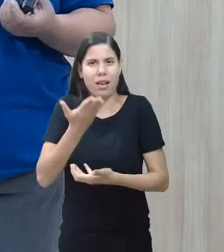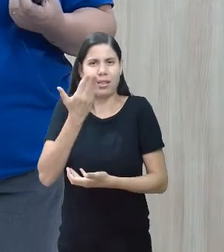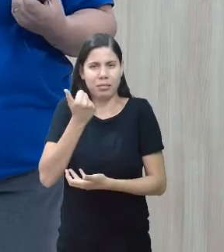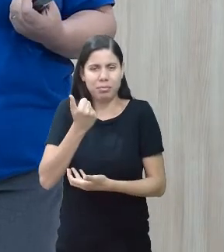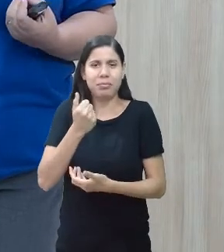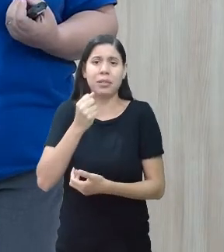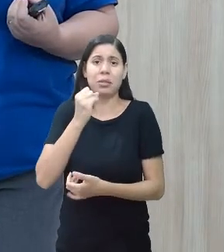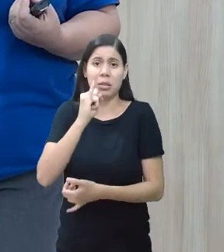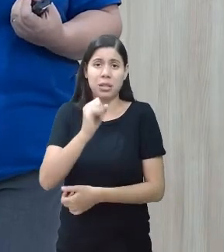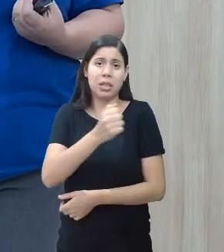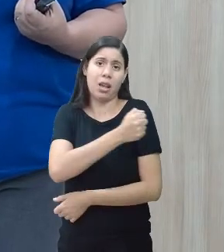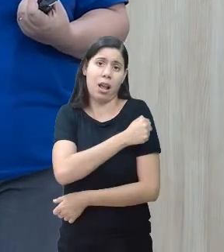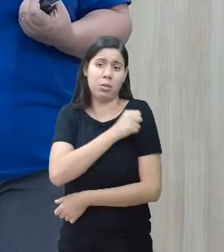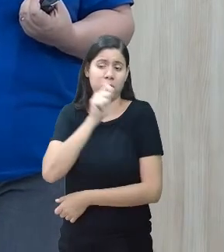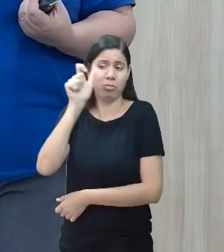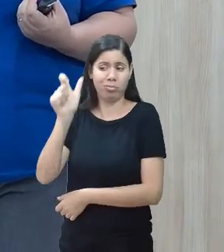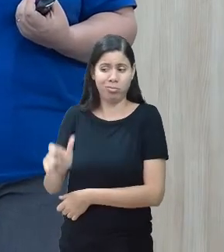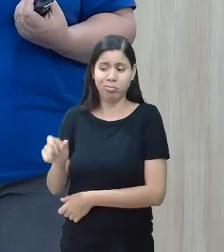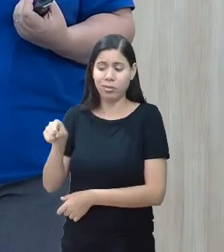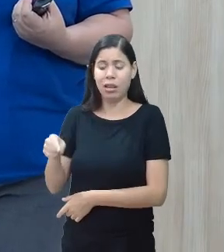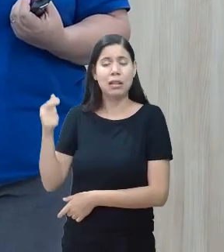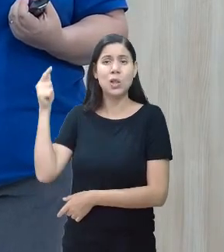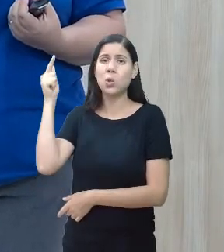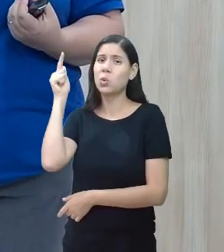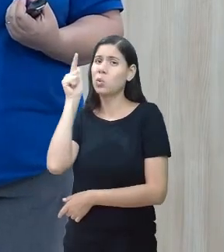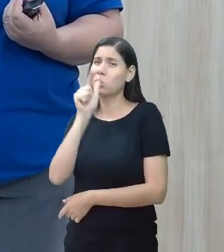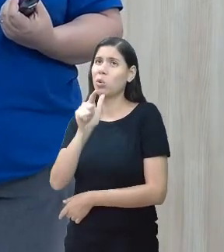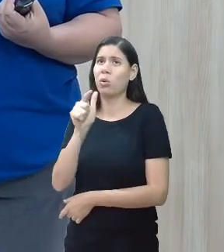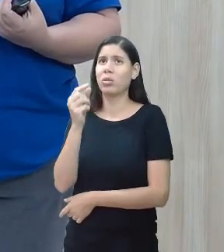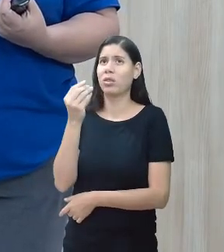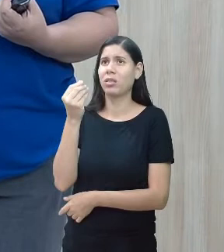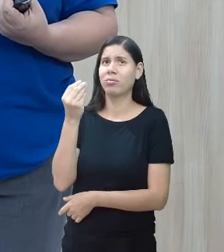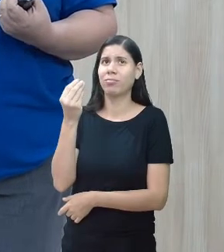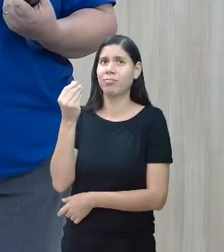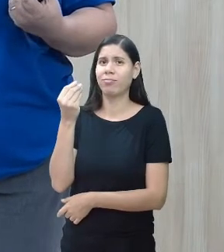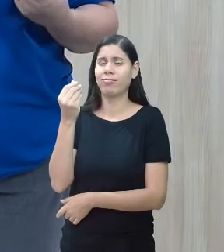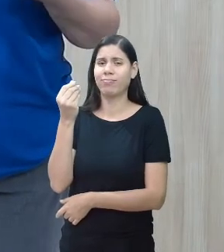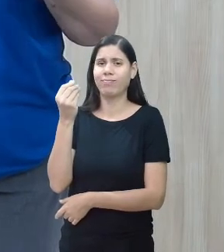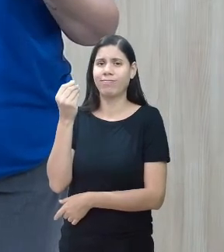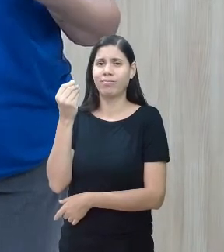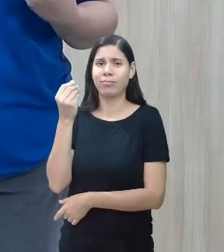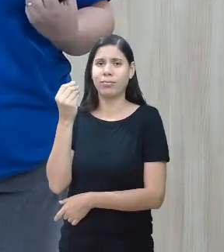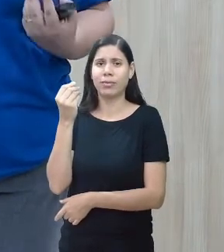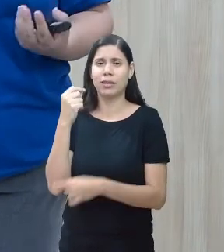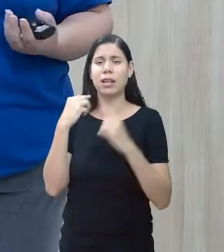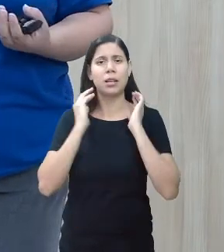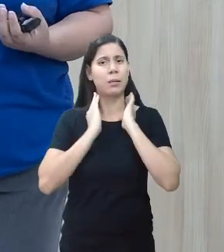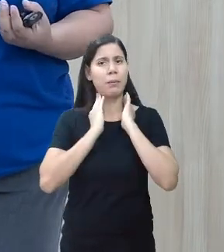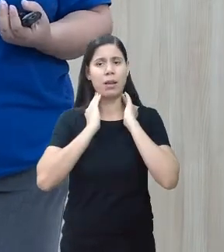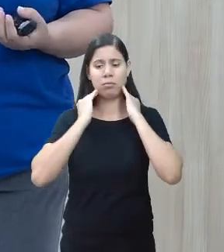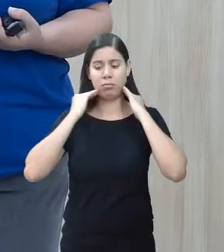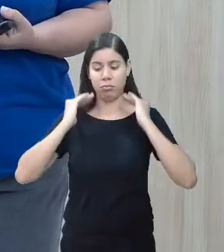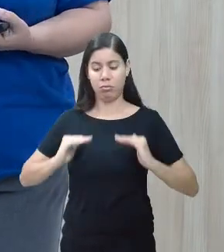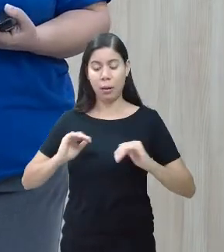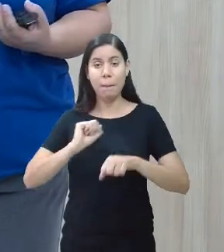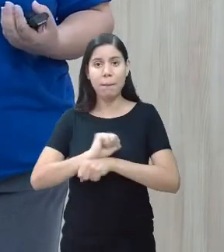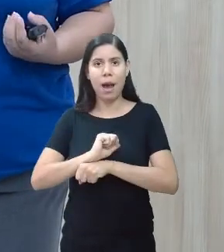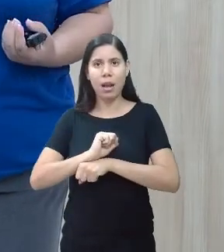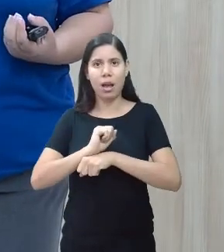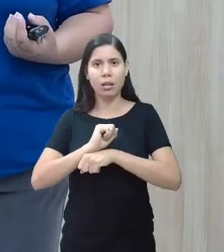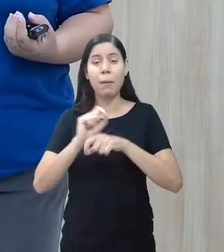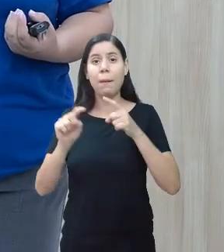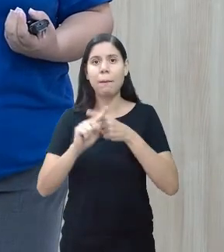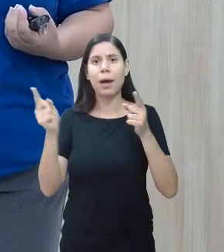se esse estudante, ele não consegue mexer do pescoço para baixo, mas ele consegue